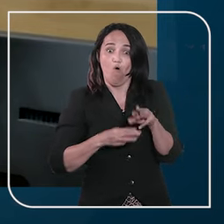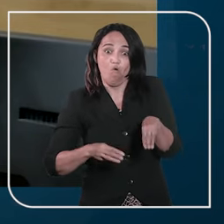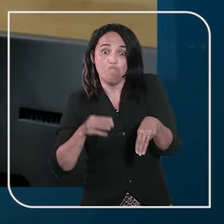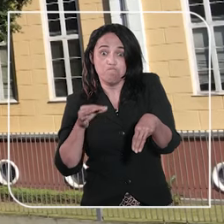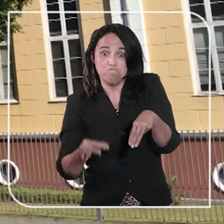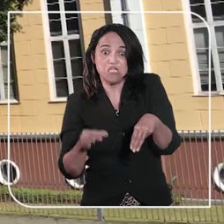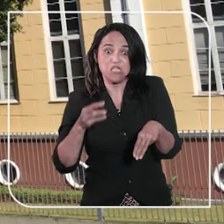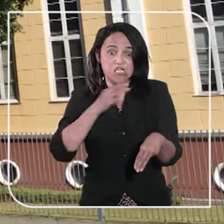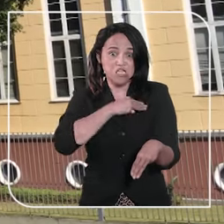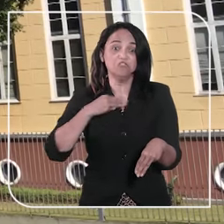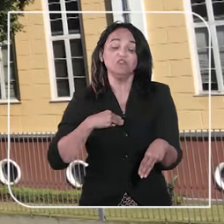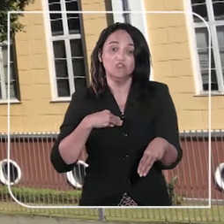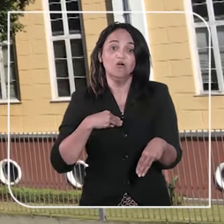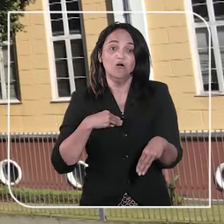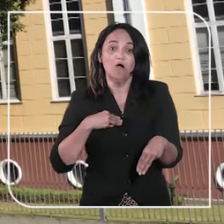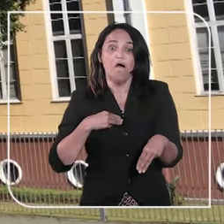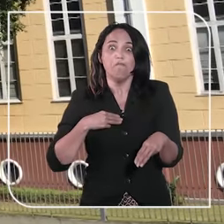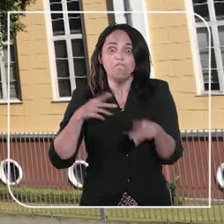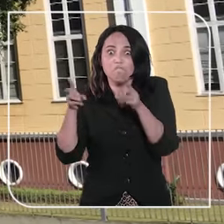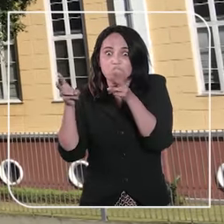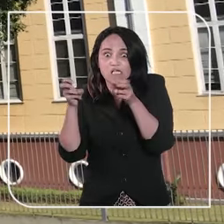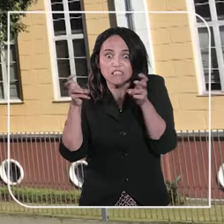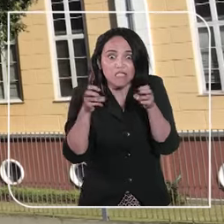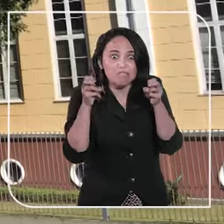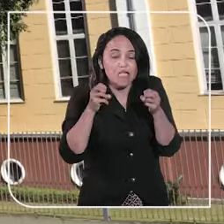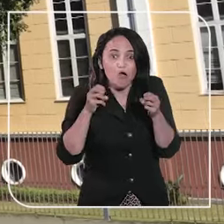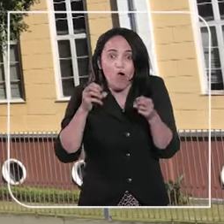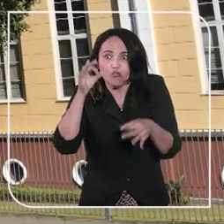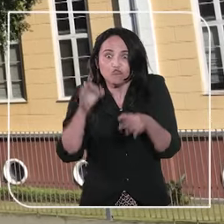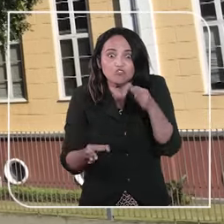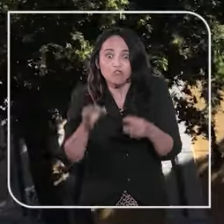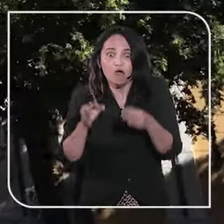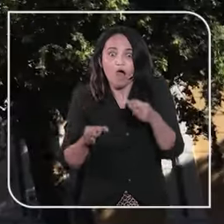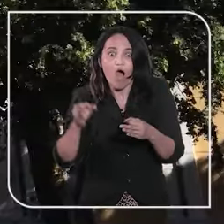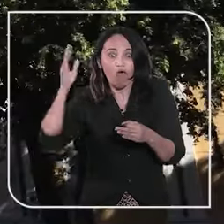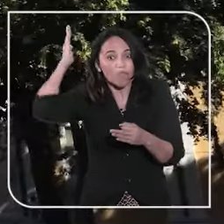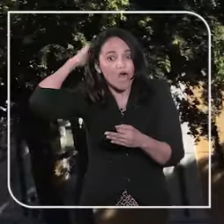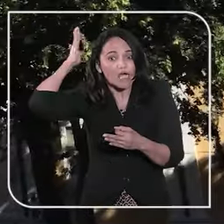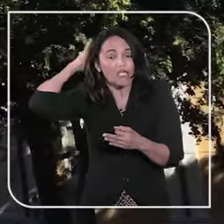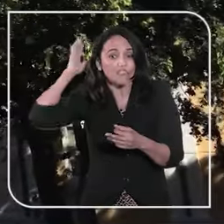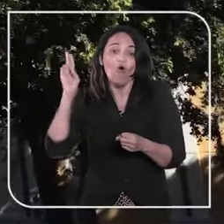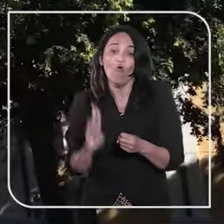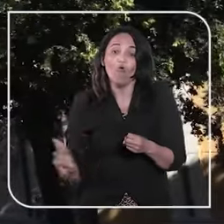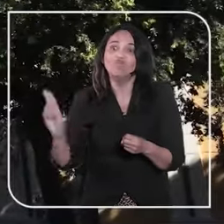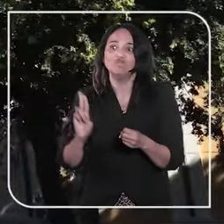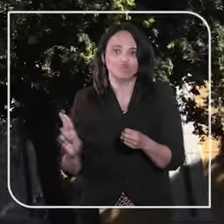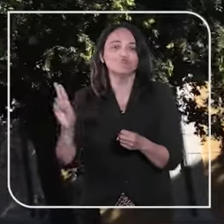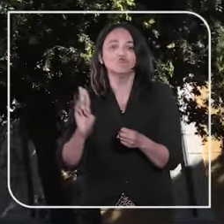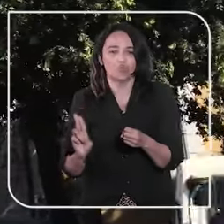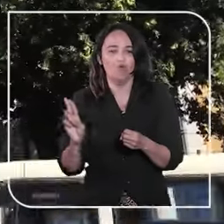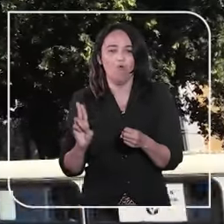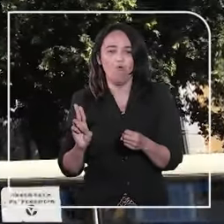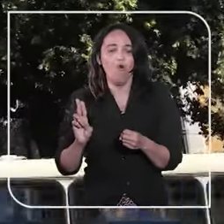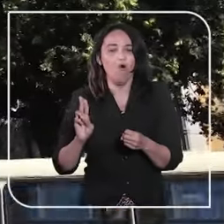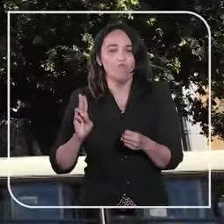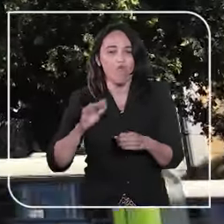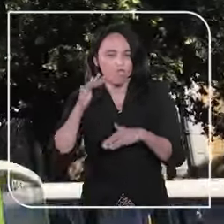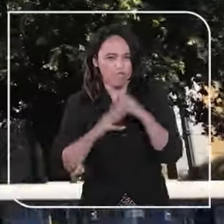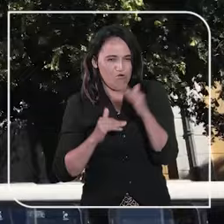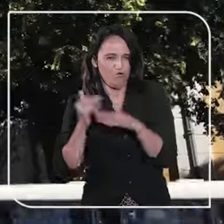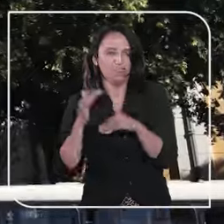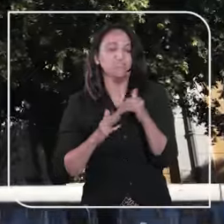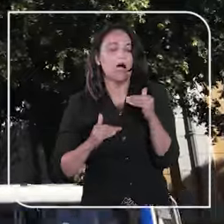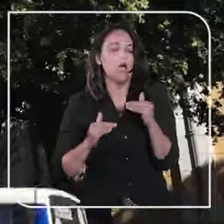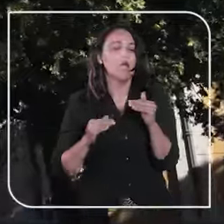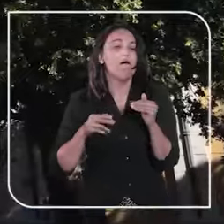verificou que, segundo o Tribunal de Justiça paraense, o advogado realmente utilizou prerrogativas profissionais com a